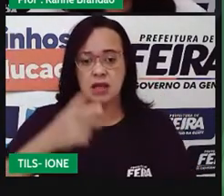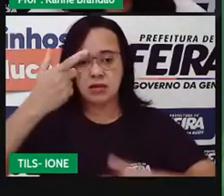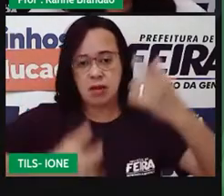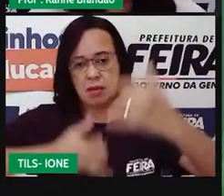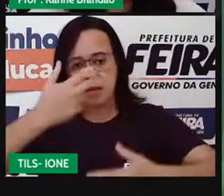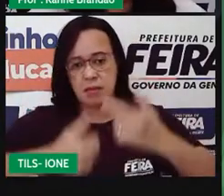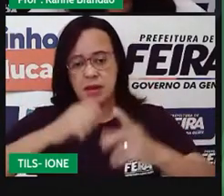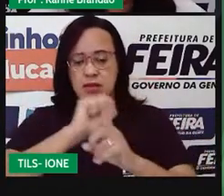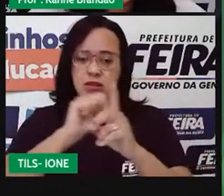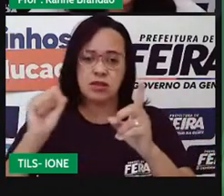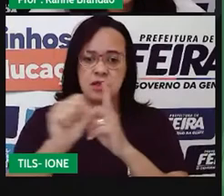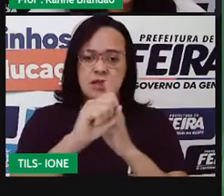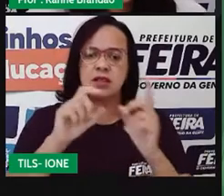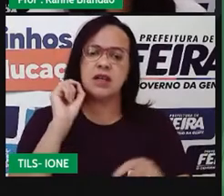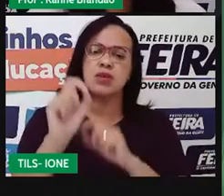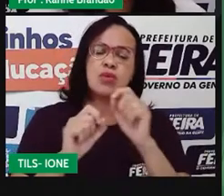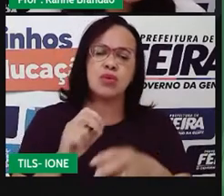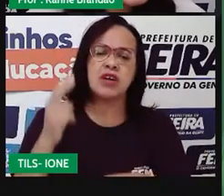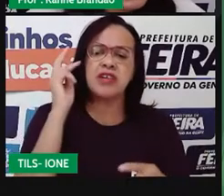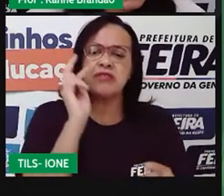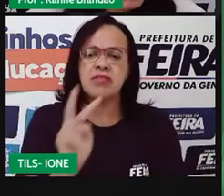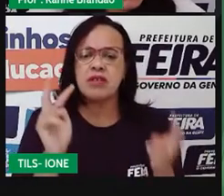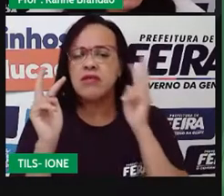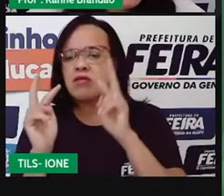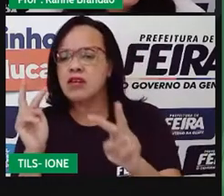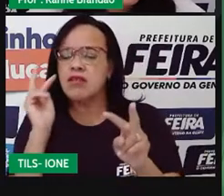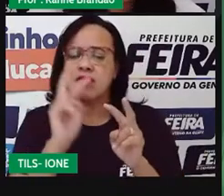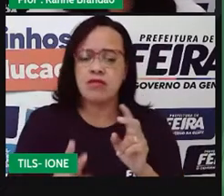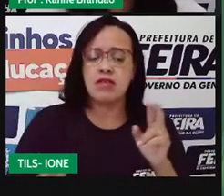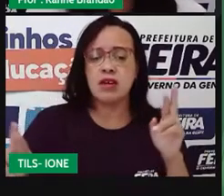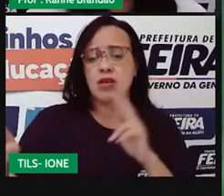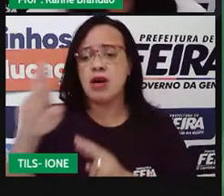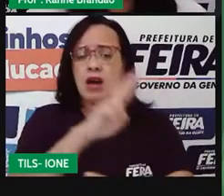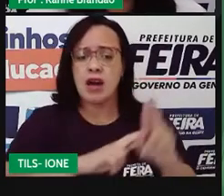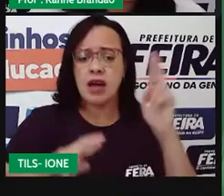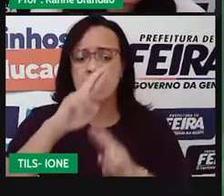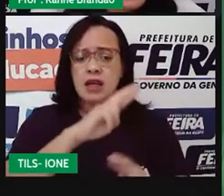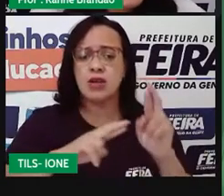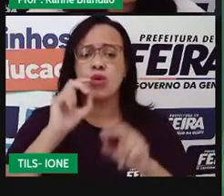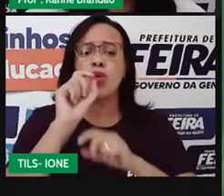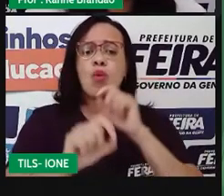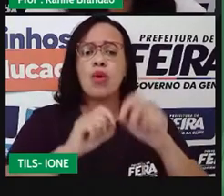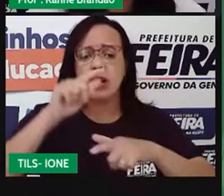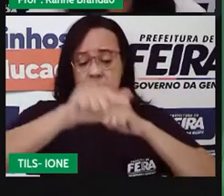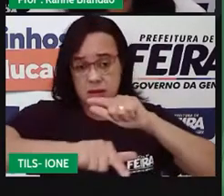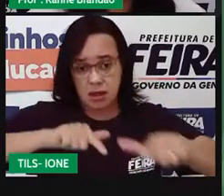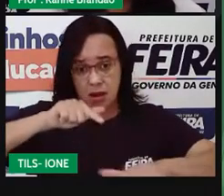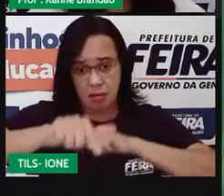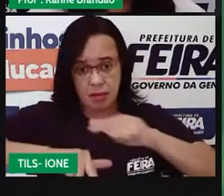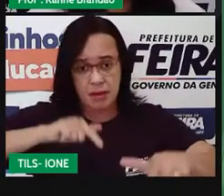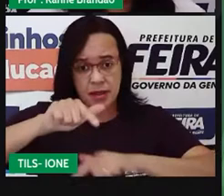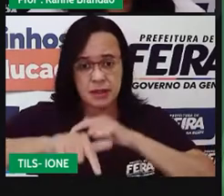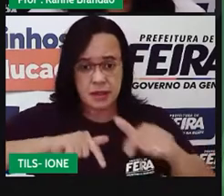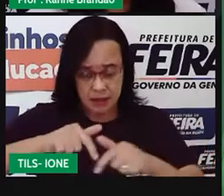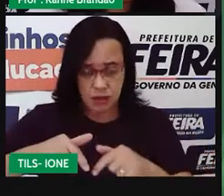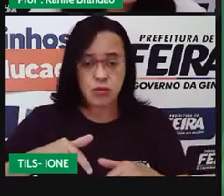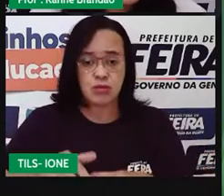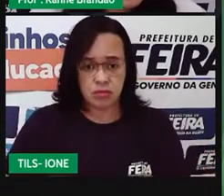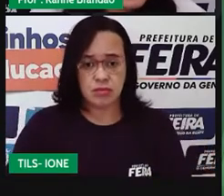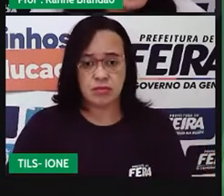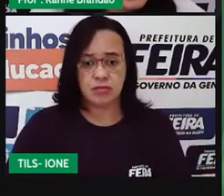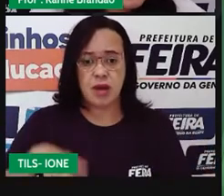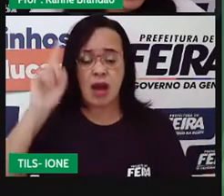observamos que muitas vezes as nossas relações, né, de trabalho, as nossas relações